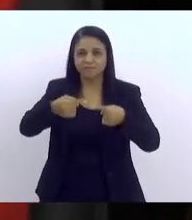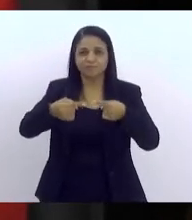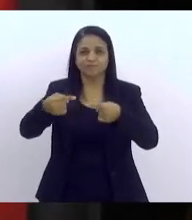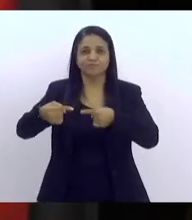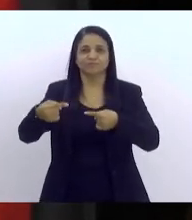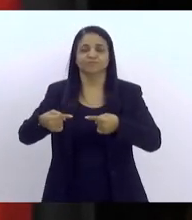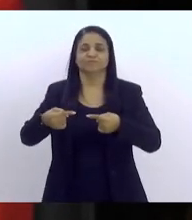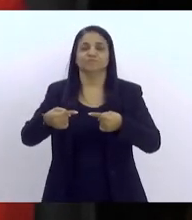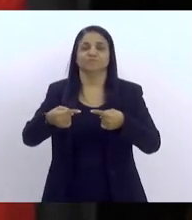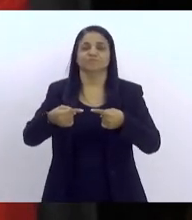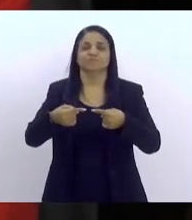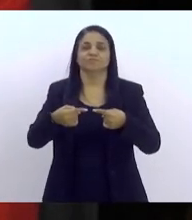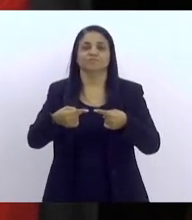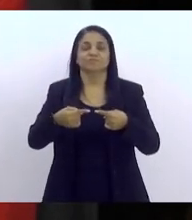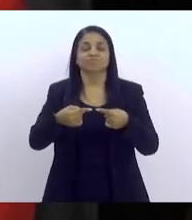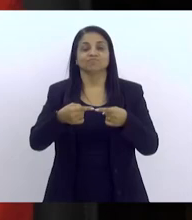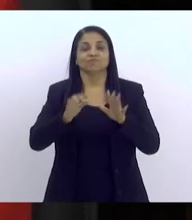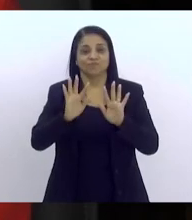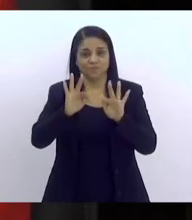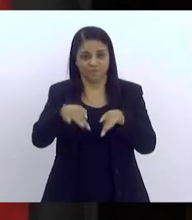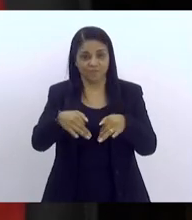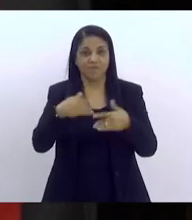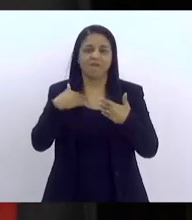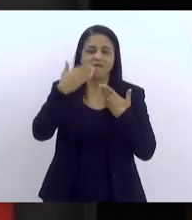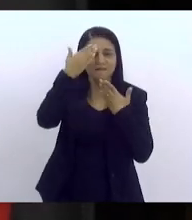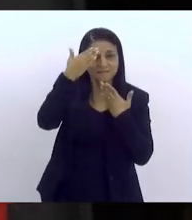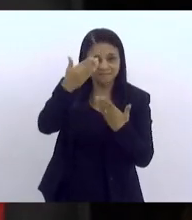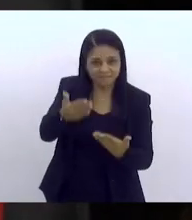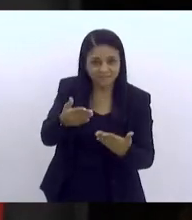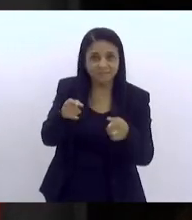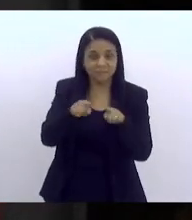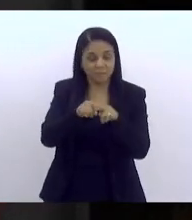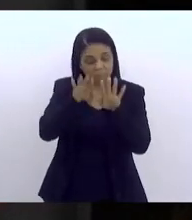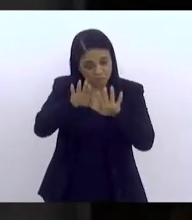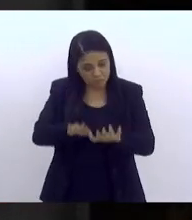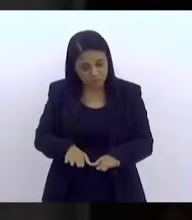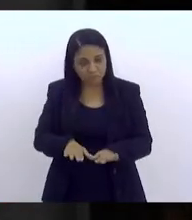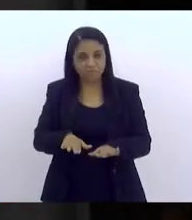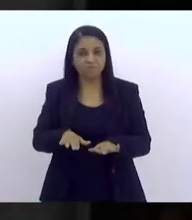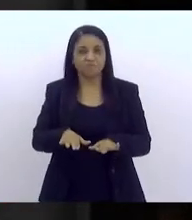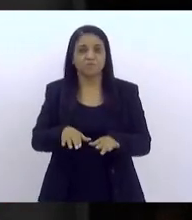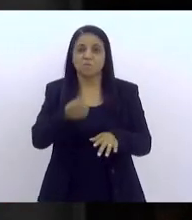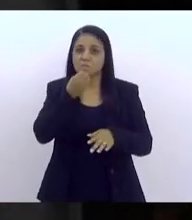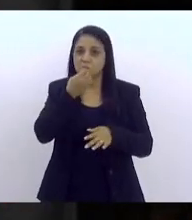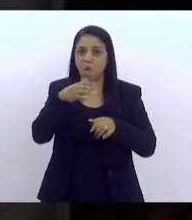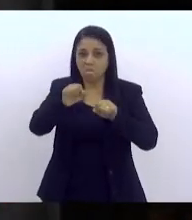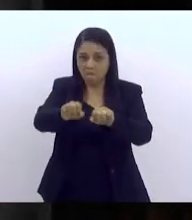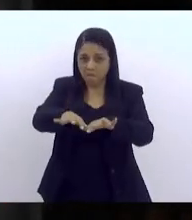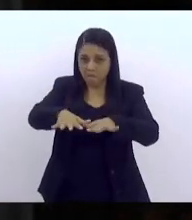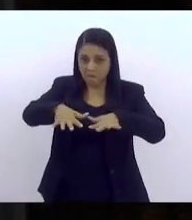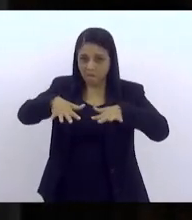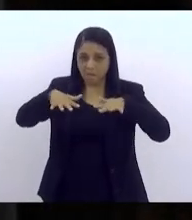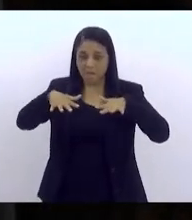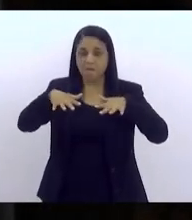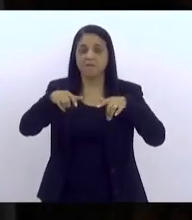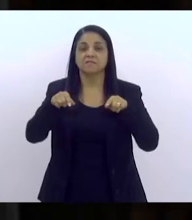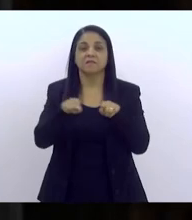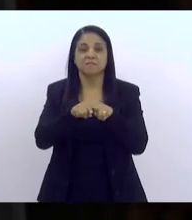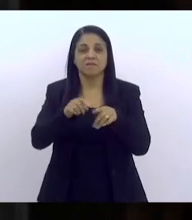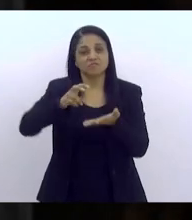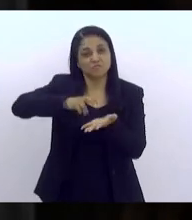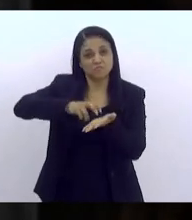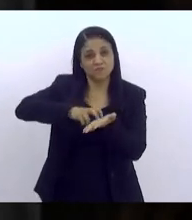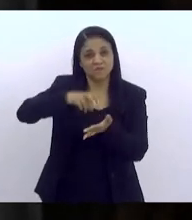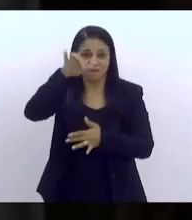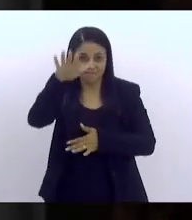E gostaria de agradecer também as pessoas que permaneceram. A gente está com um bom público, tanto na parte da manhã quanto agora na